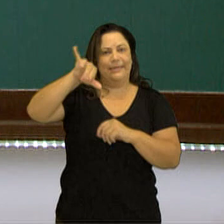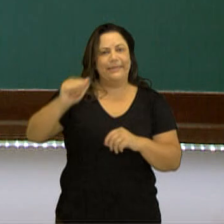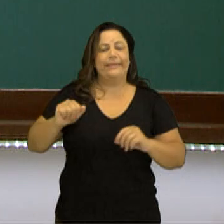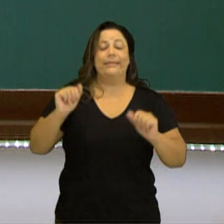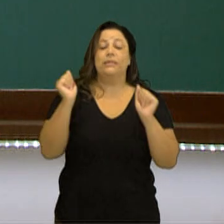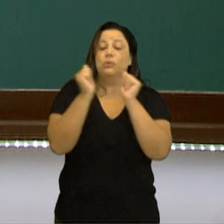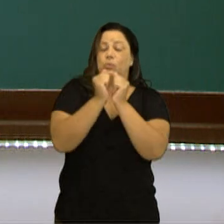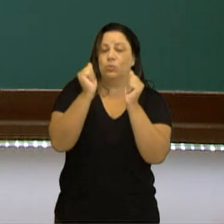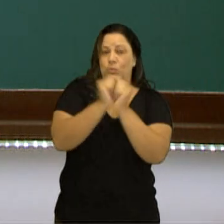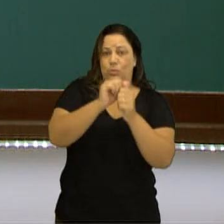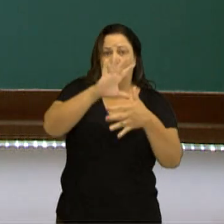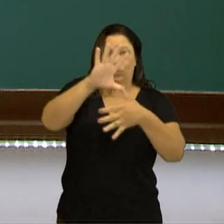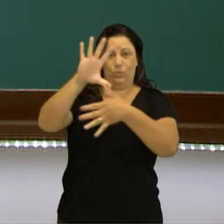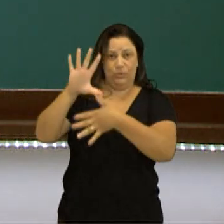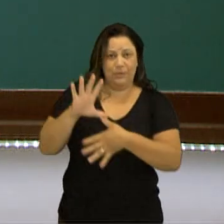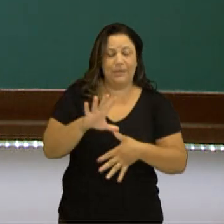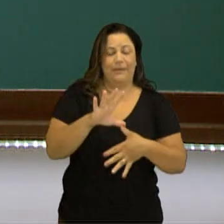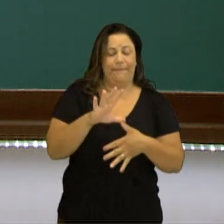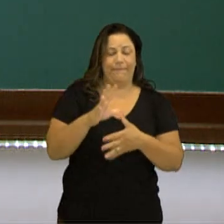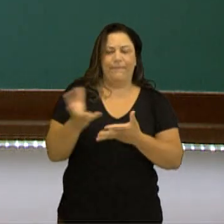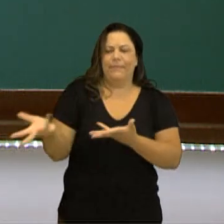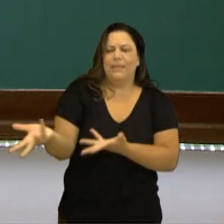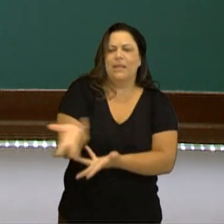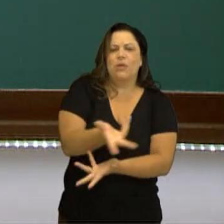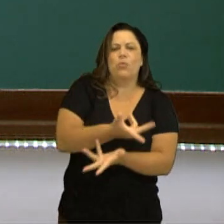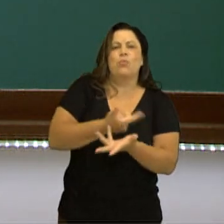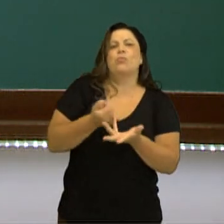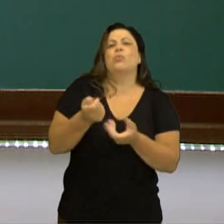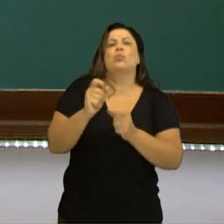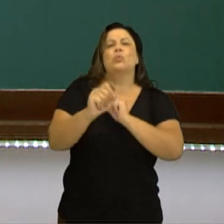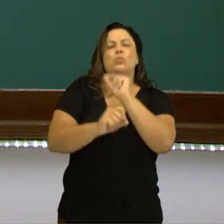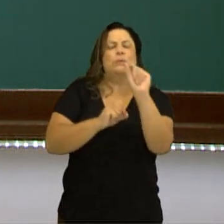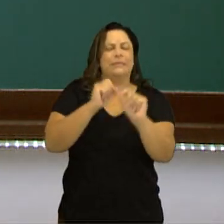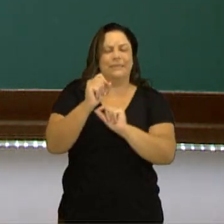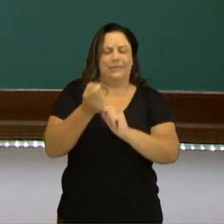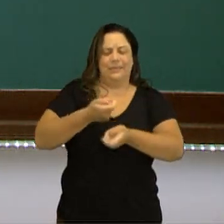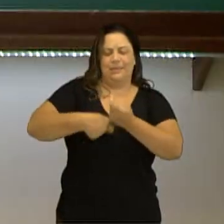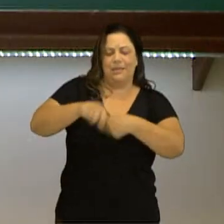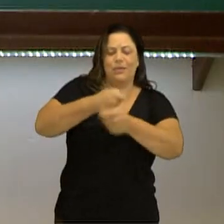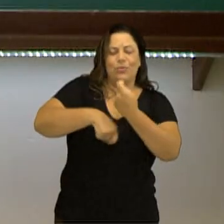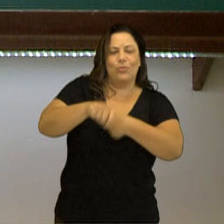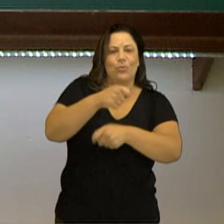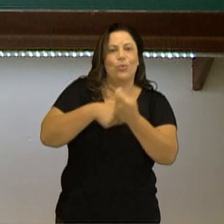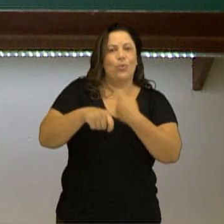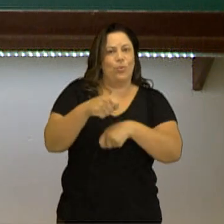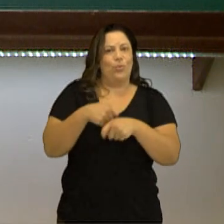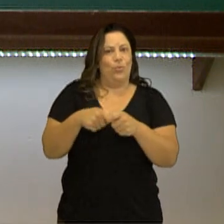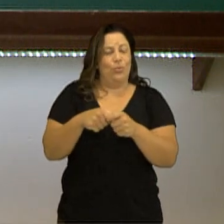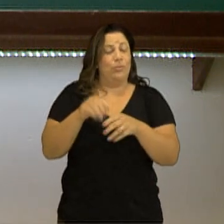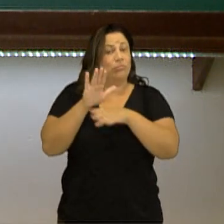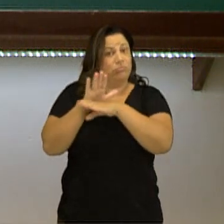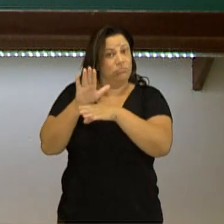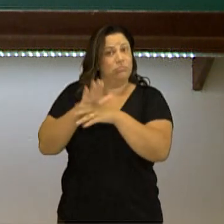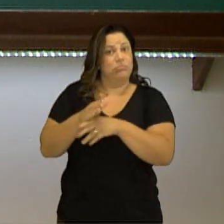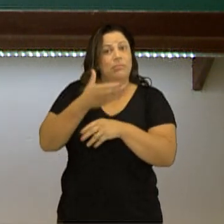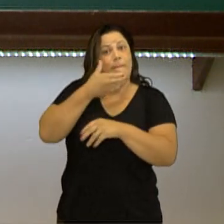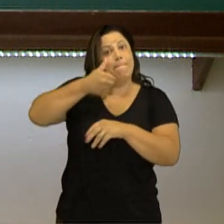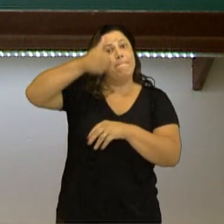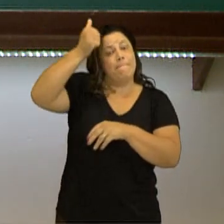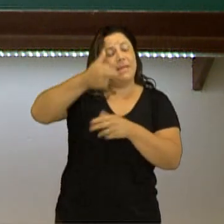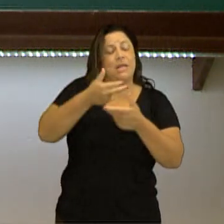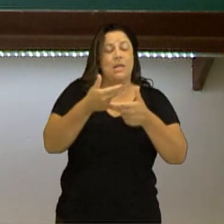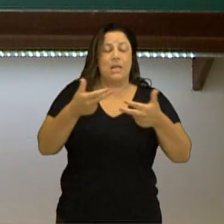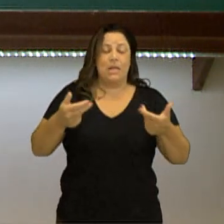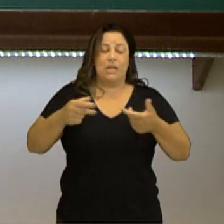fluidez econômica, ajudando ainda mais o crescimento econômico e possibilitando uma melhoria das